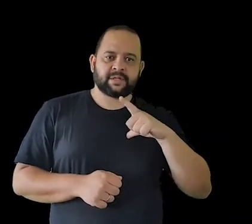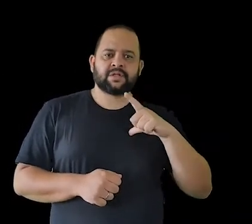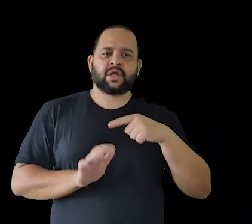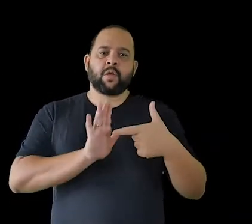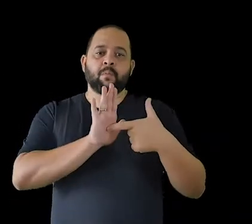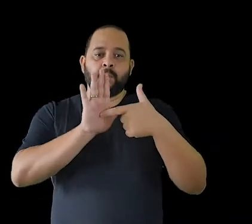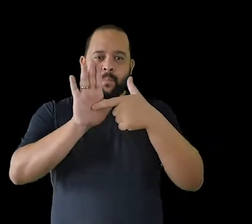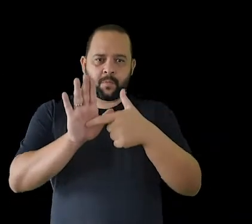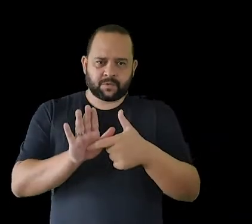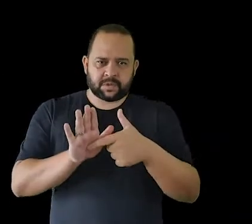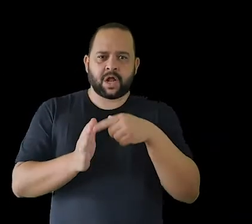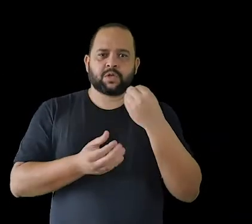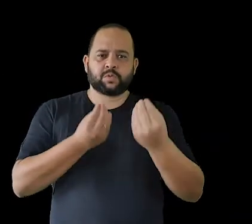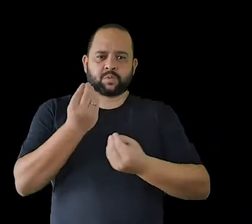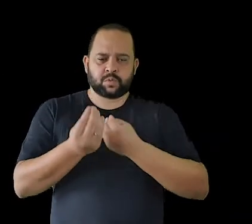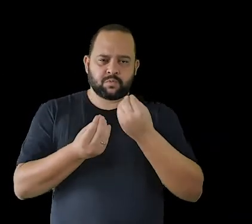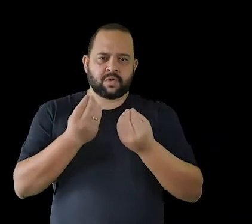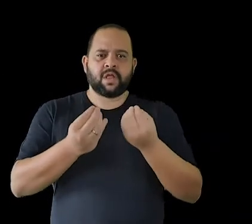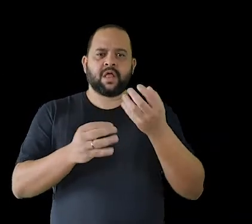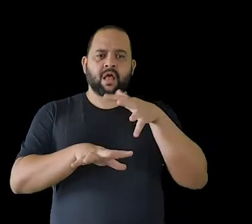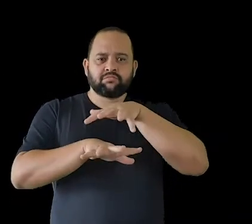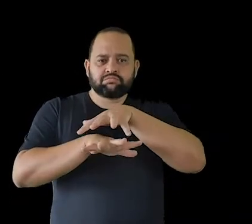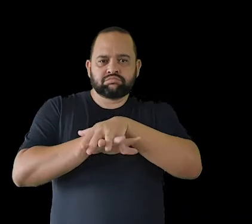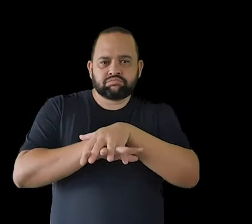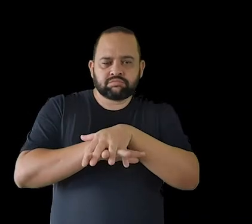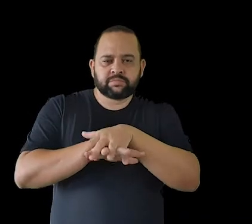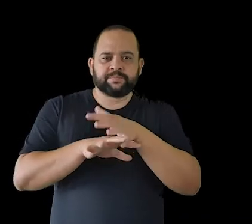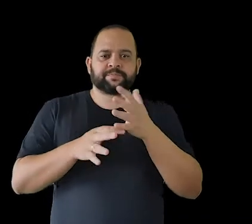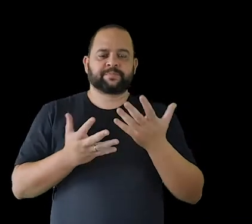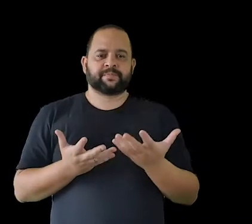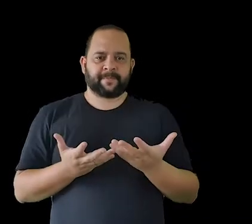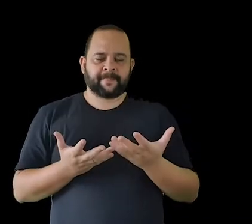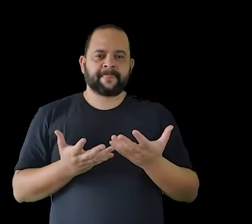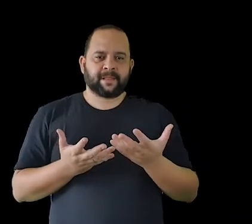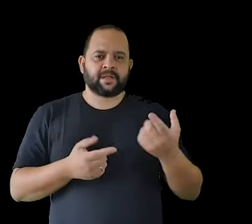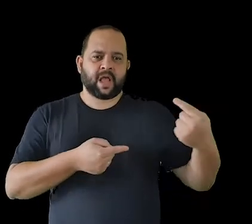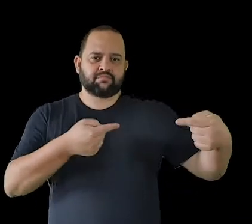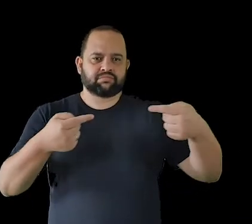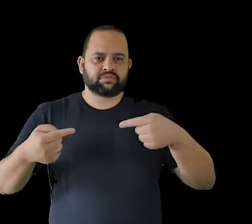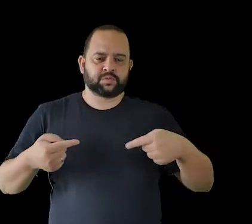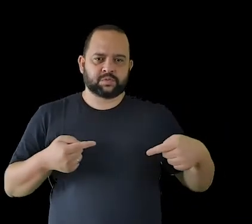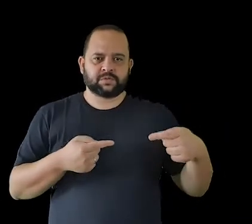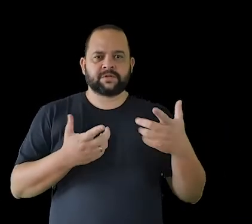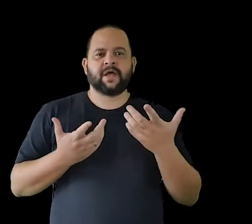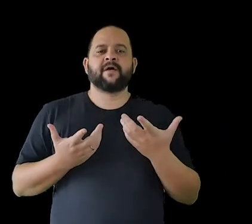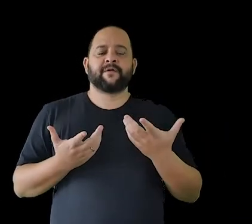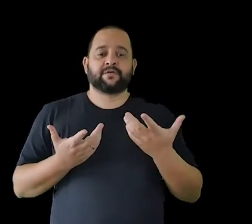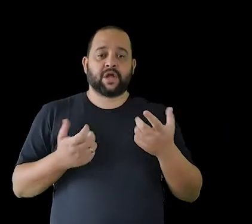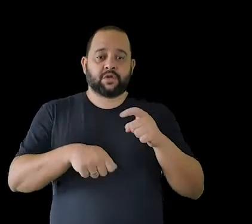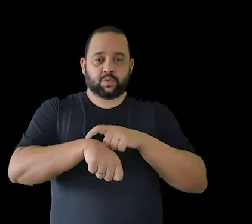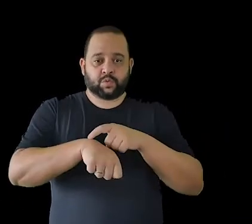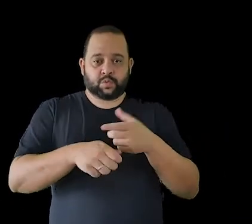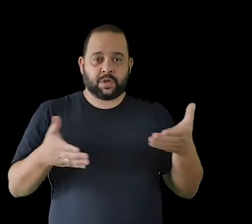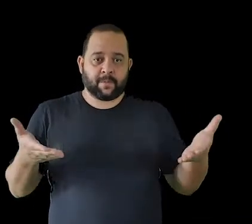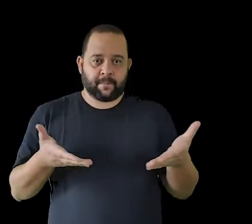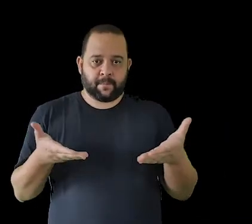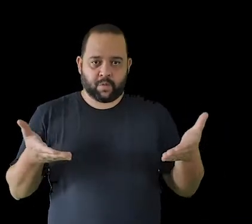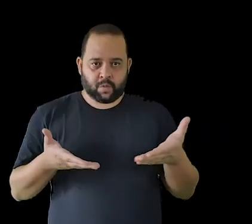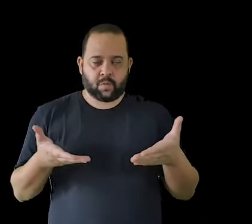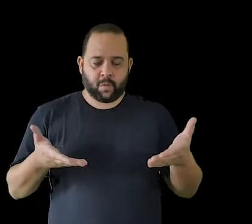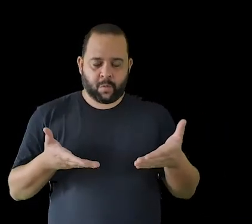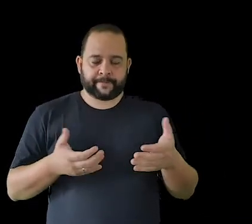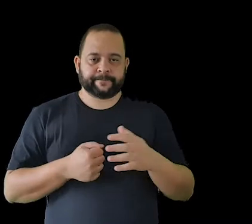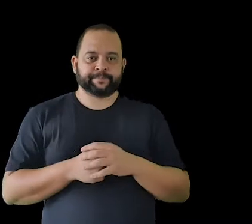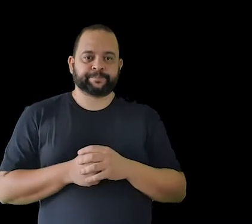quanto que está inserida nas discussões da nossa contemporaneidade e da nossa